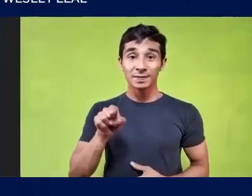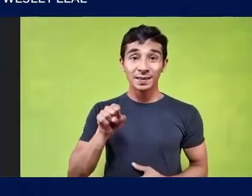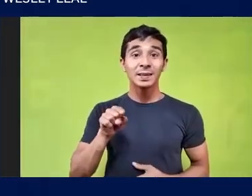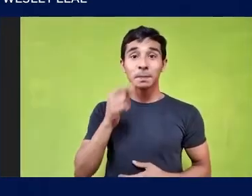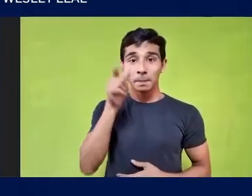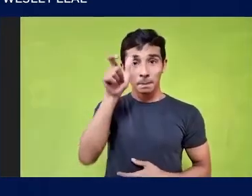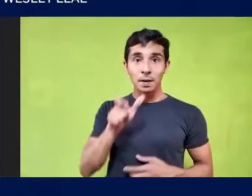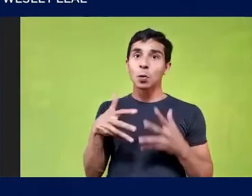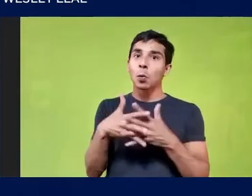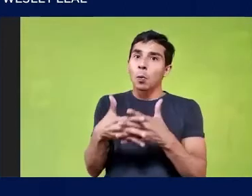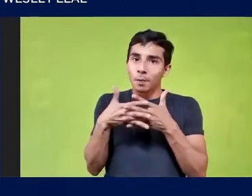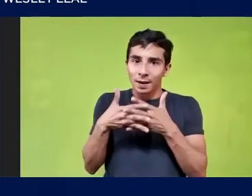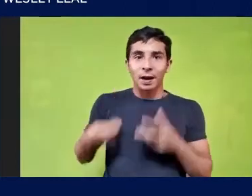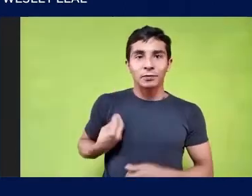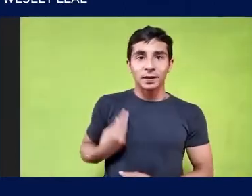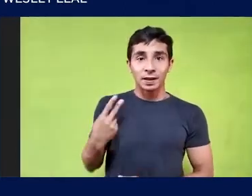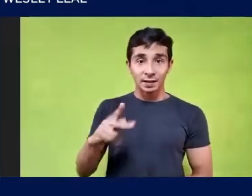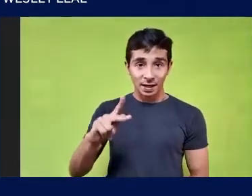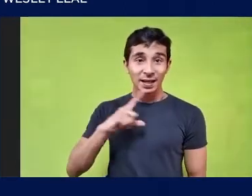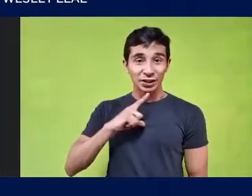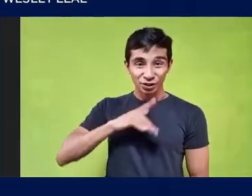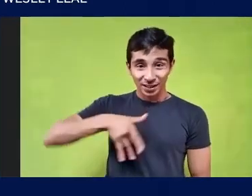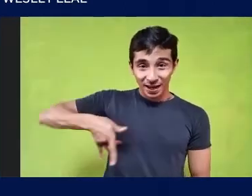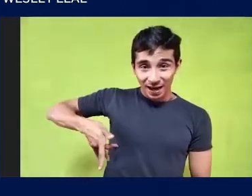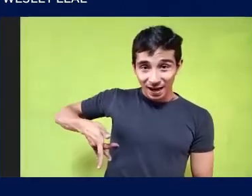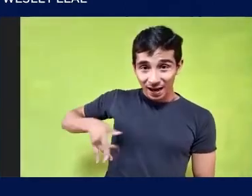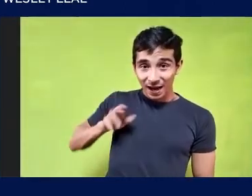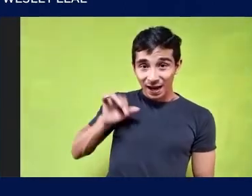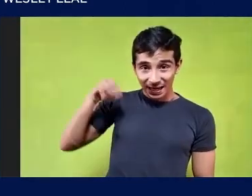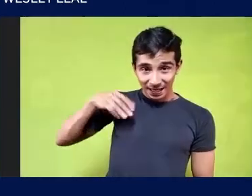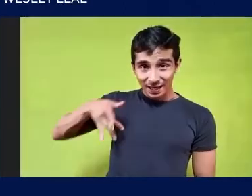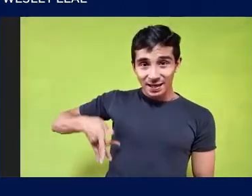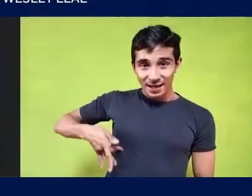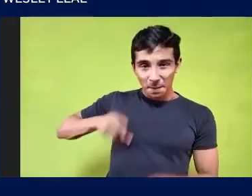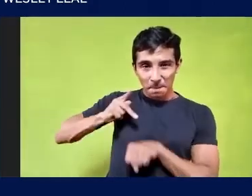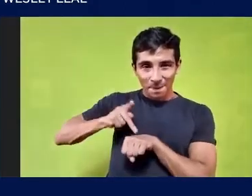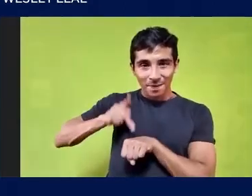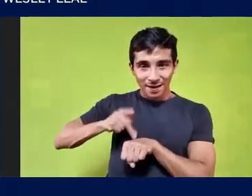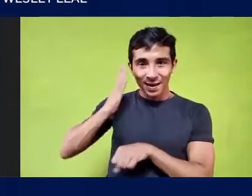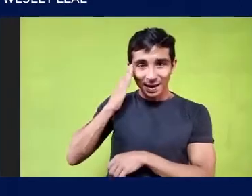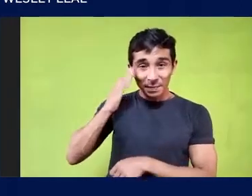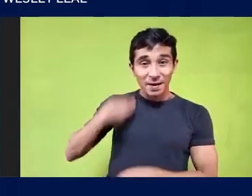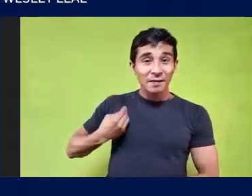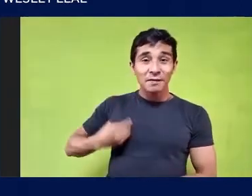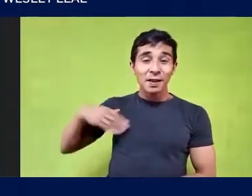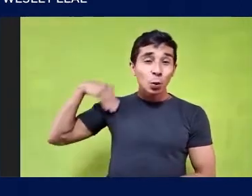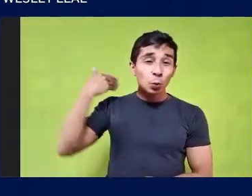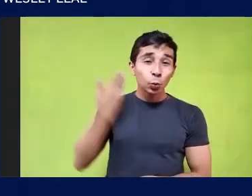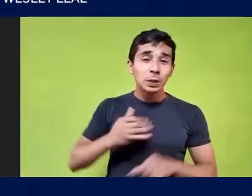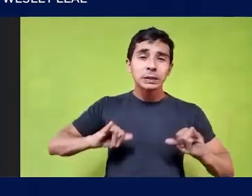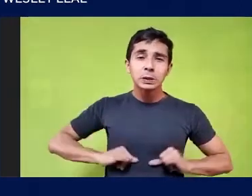Nem sabia o que era Que hoje nós podemos chamar De uma pedra no rim Que sofreu a vida inteira Desse padecimento